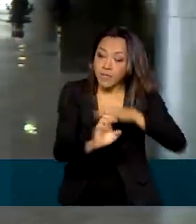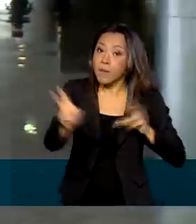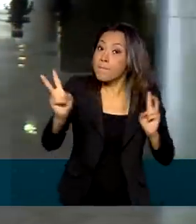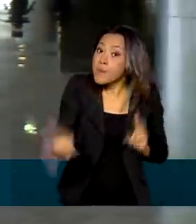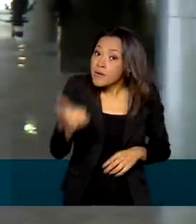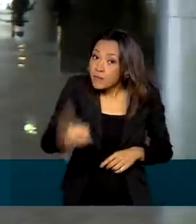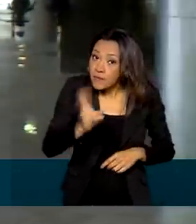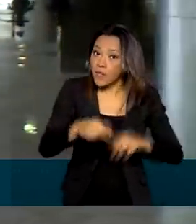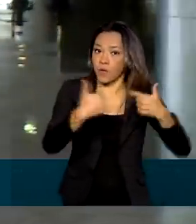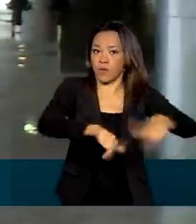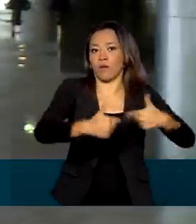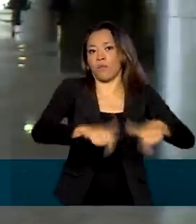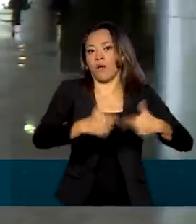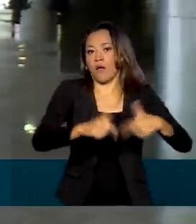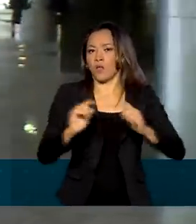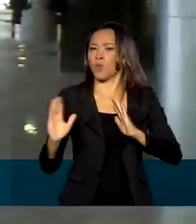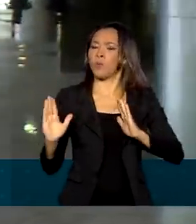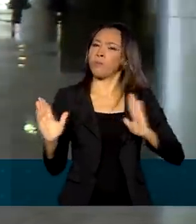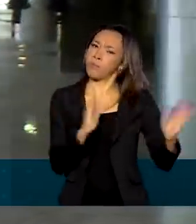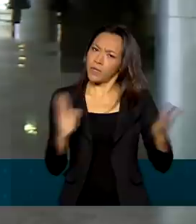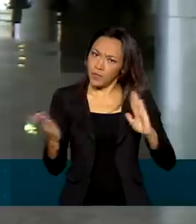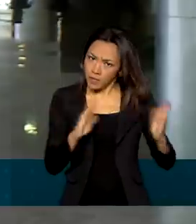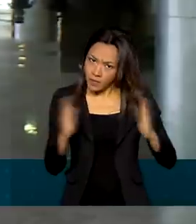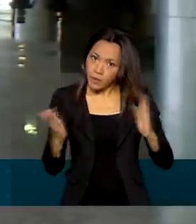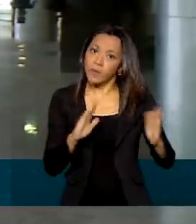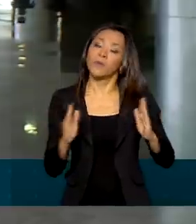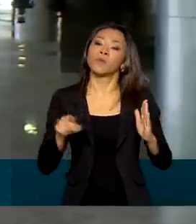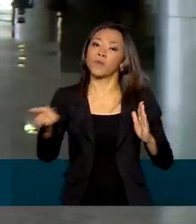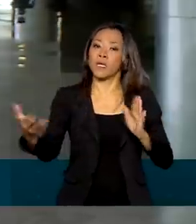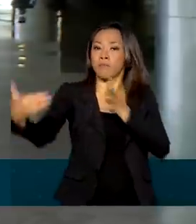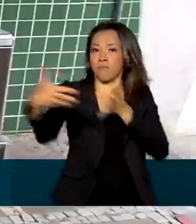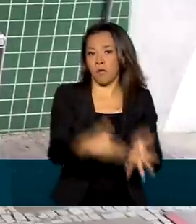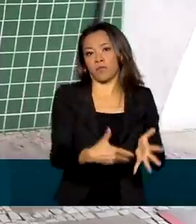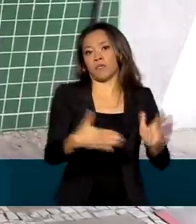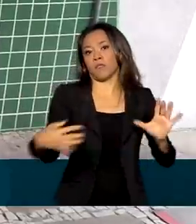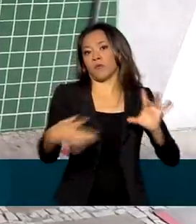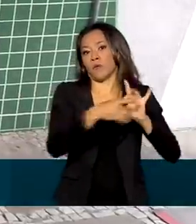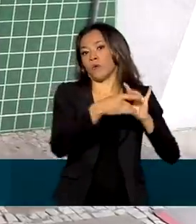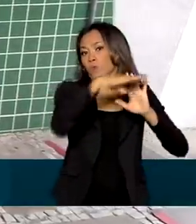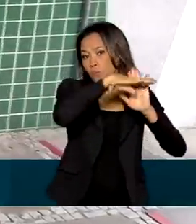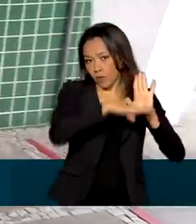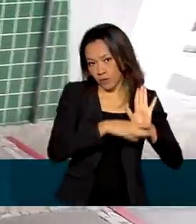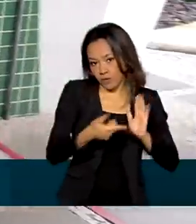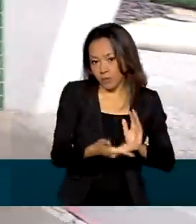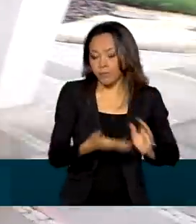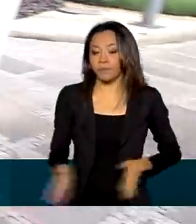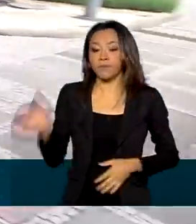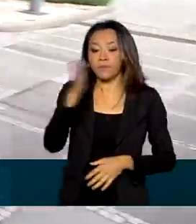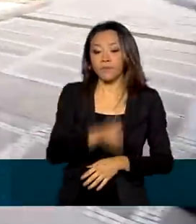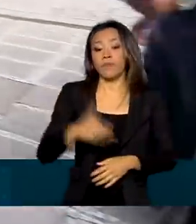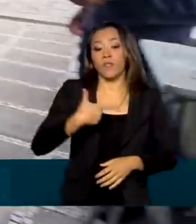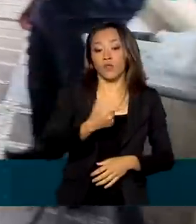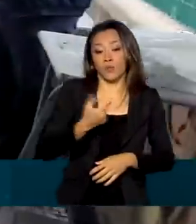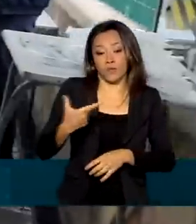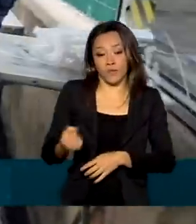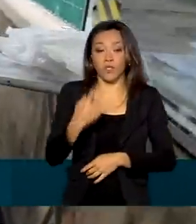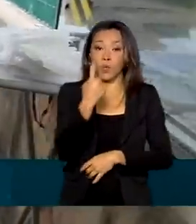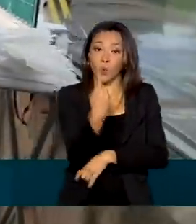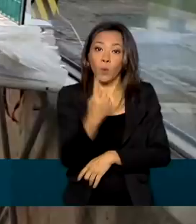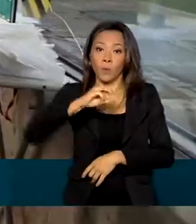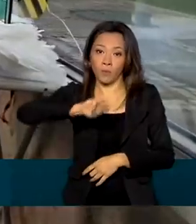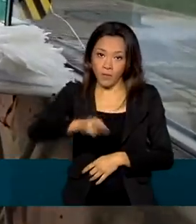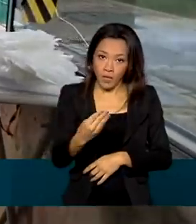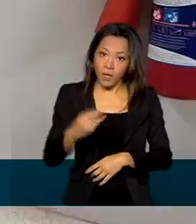funcionário por igual período após a participação no programa. Em 2020, aproximadamente 1 milhão e